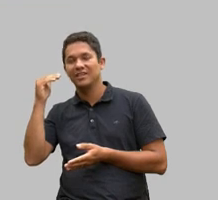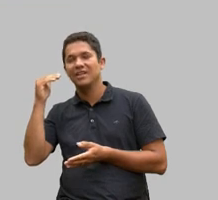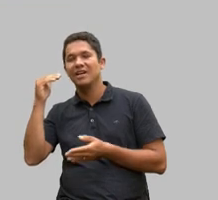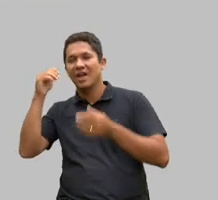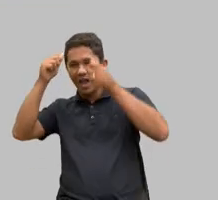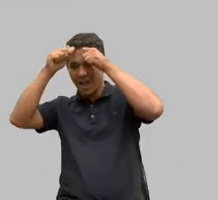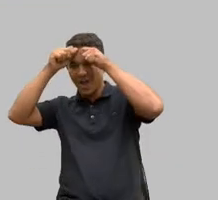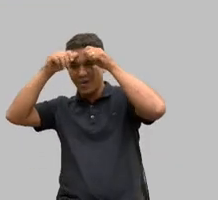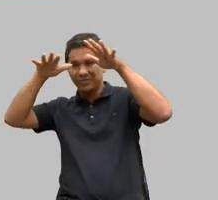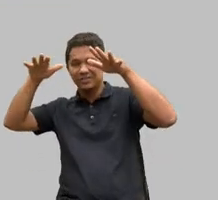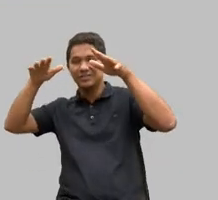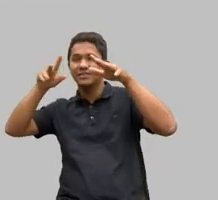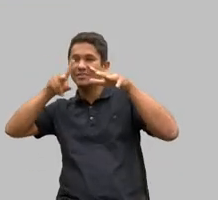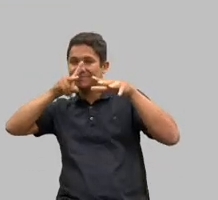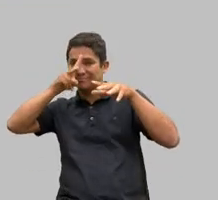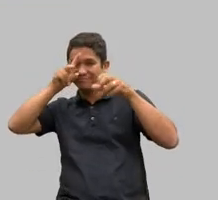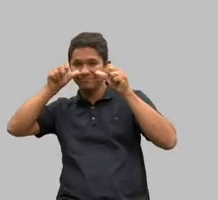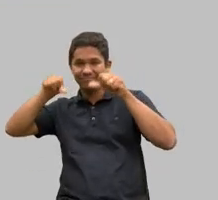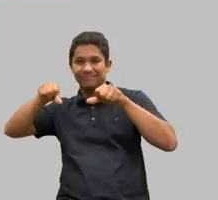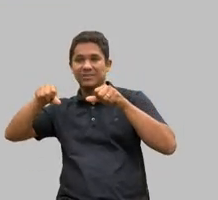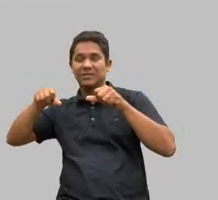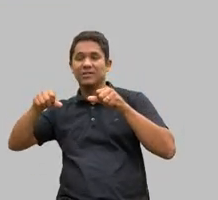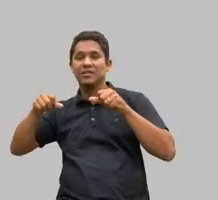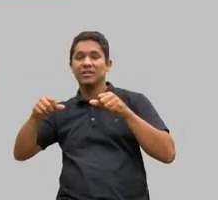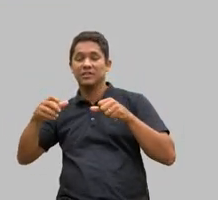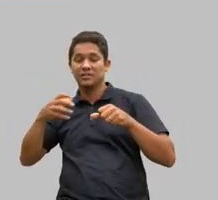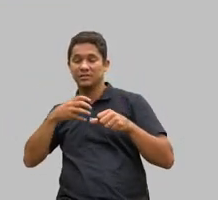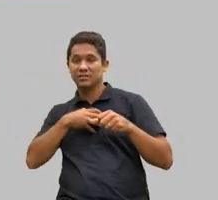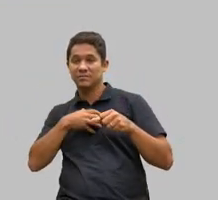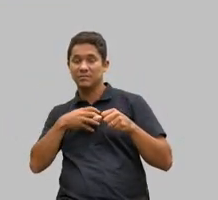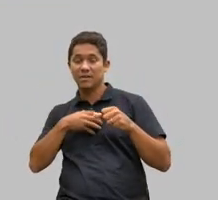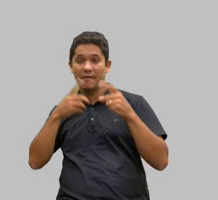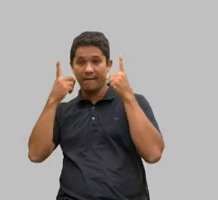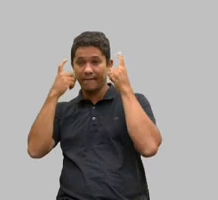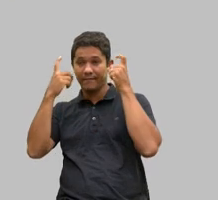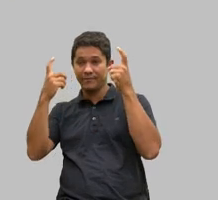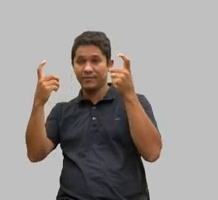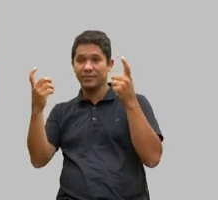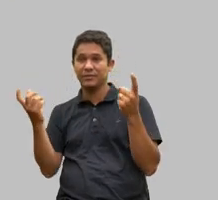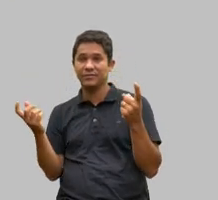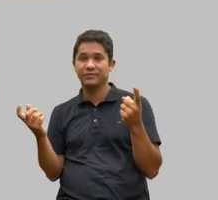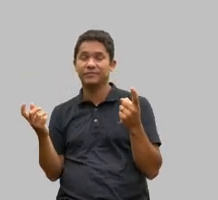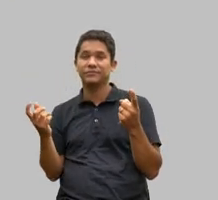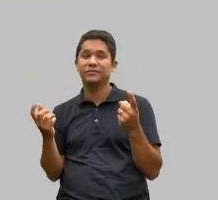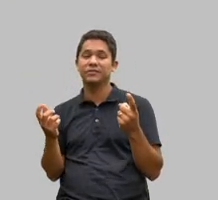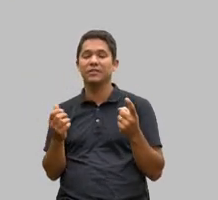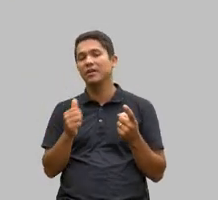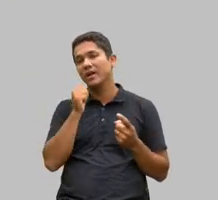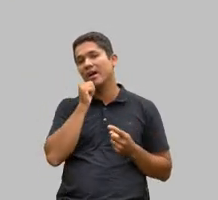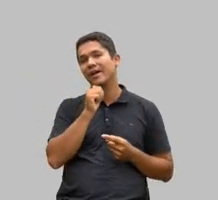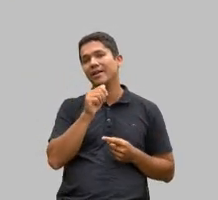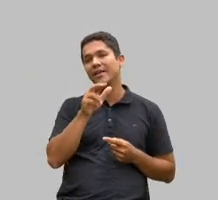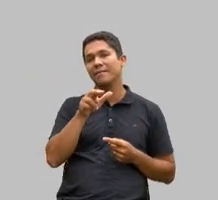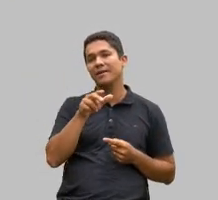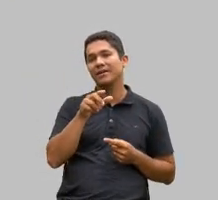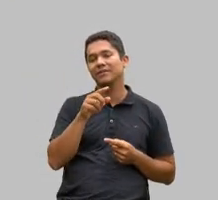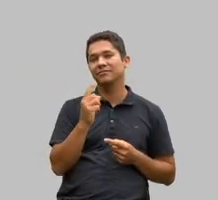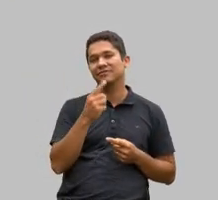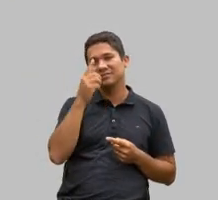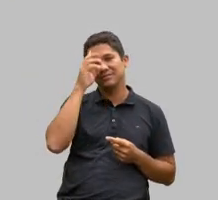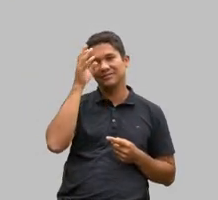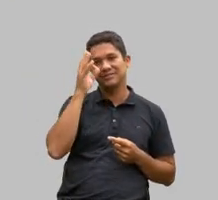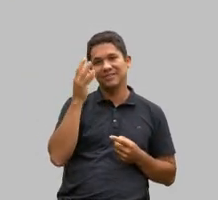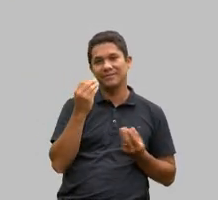comportamento agressivo violento porque ele tem isso hoje ainda uma irmã que a gente não sabe exatamente como é que vai se colocar